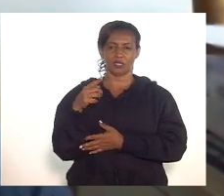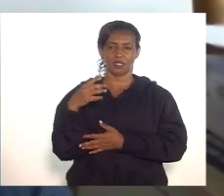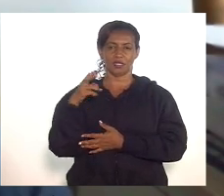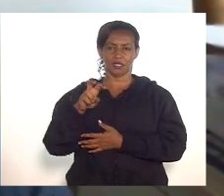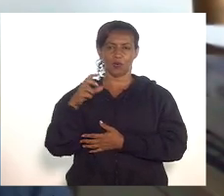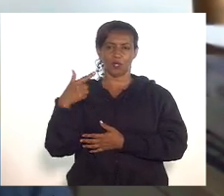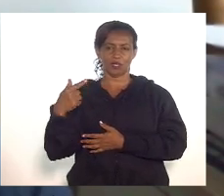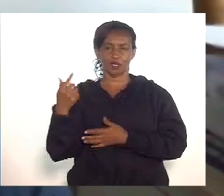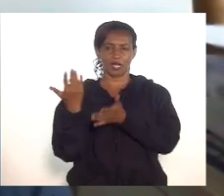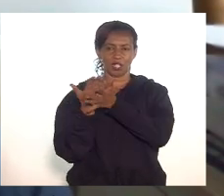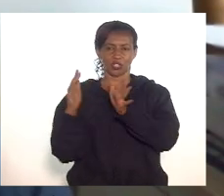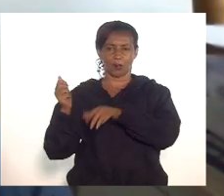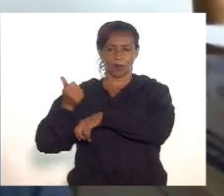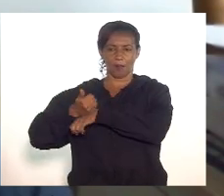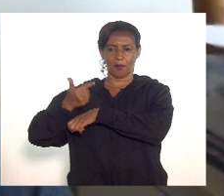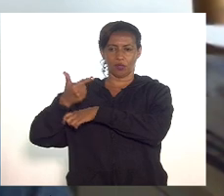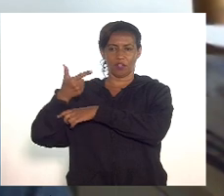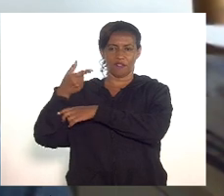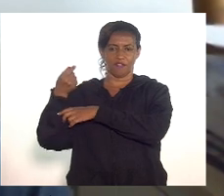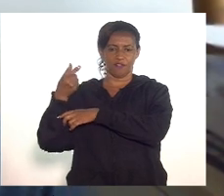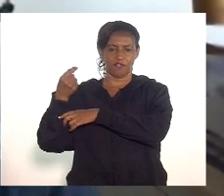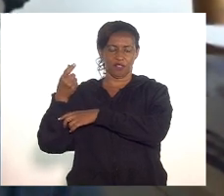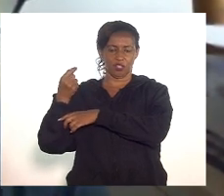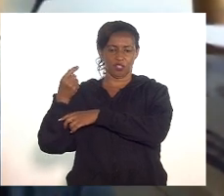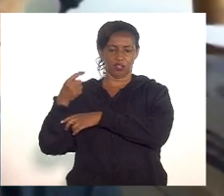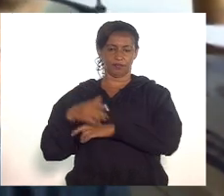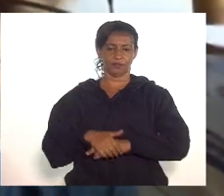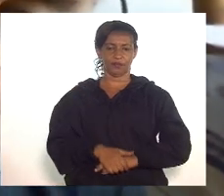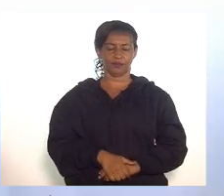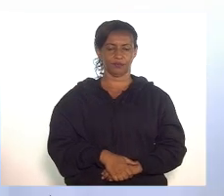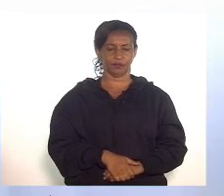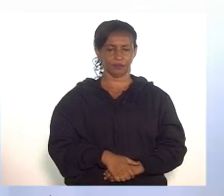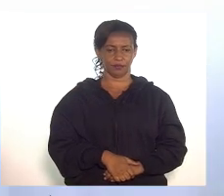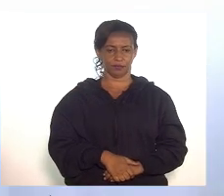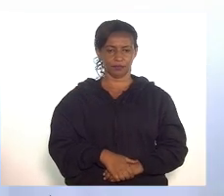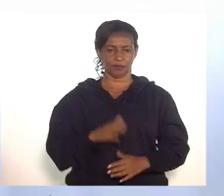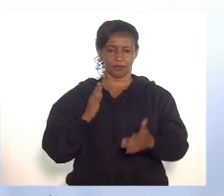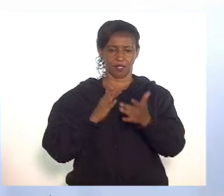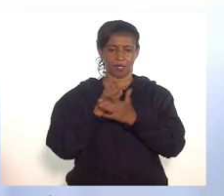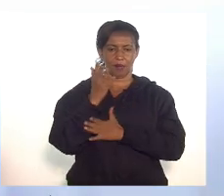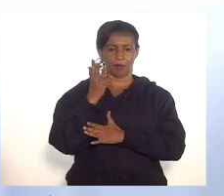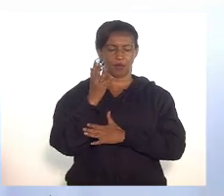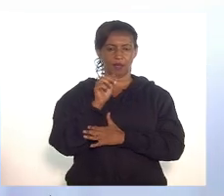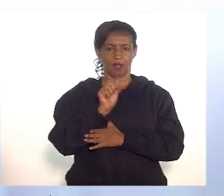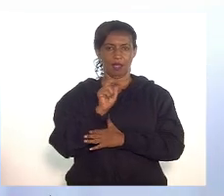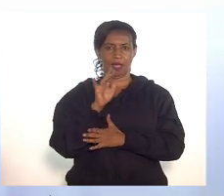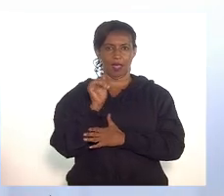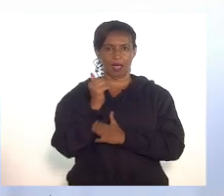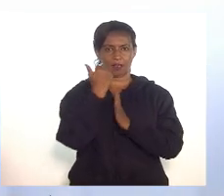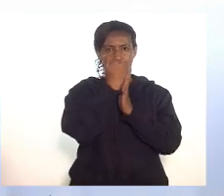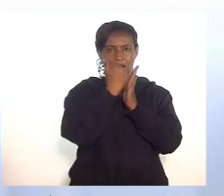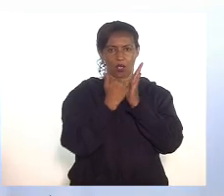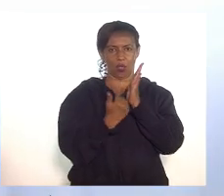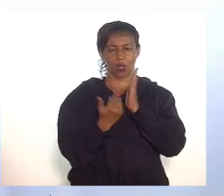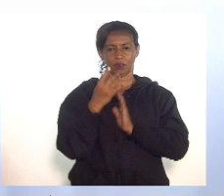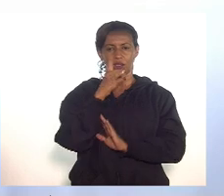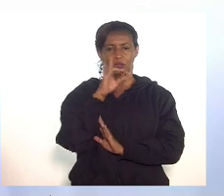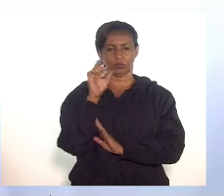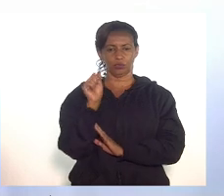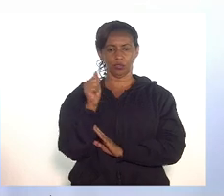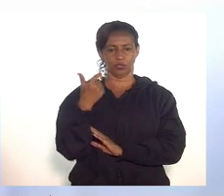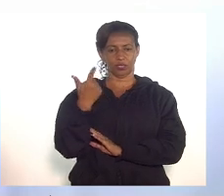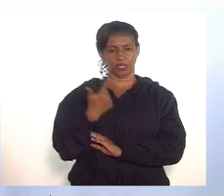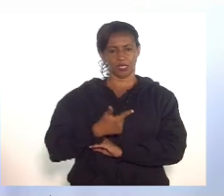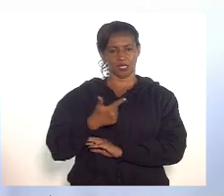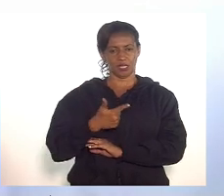encerrou-se às 12 horas e 20 minutos. Lida e aprovada a ata, passa-se a ordem do dia. Segundo a